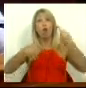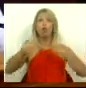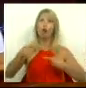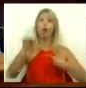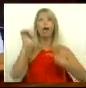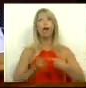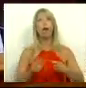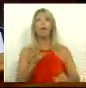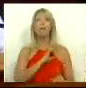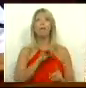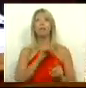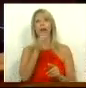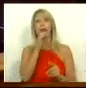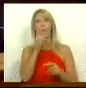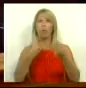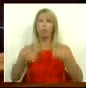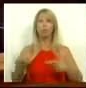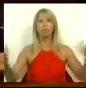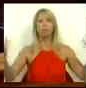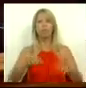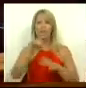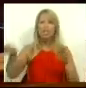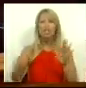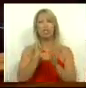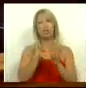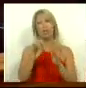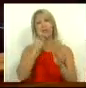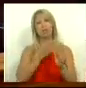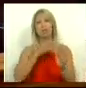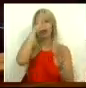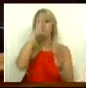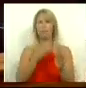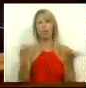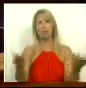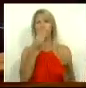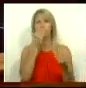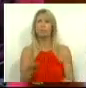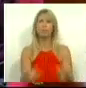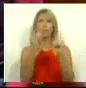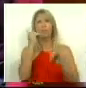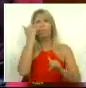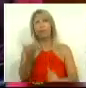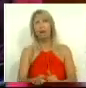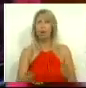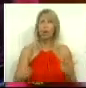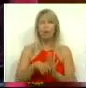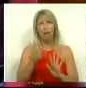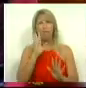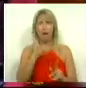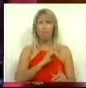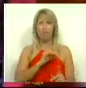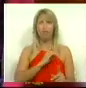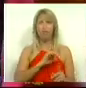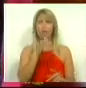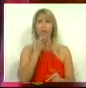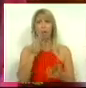Oh, Sra. Ministra, isto não se faz. A chantagem é uma coisa muito feia. E impor assim privatização de água para desgraçar mais